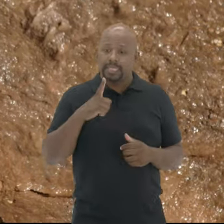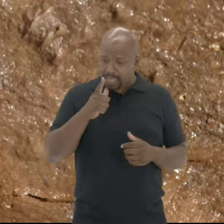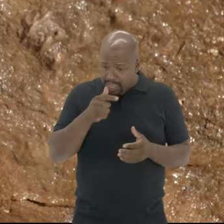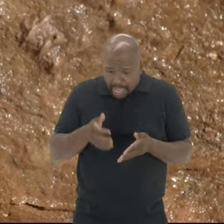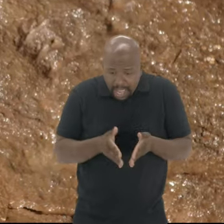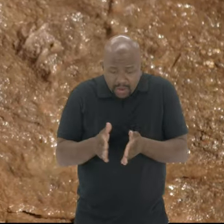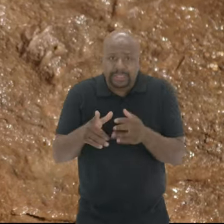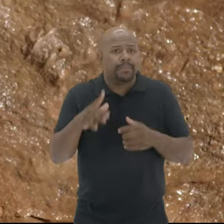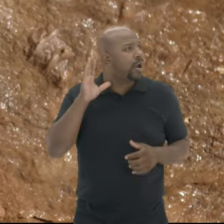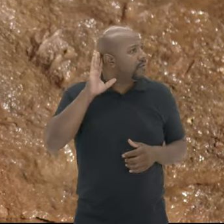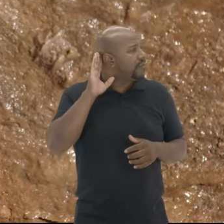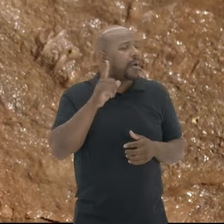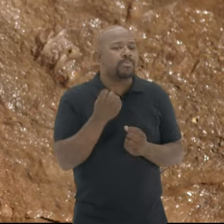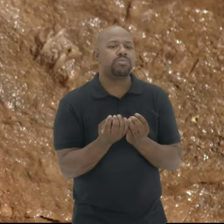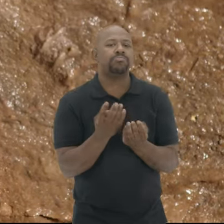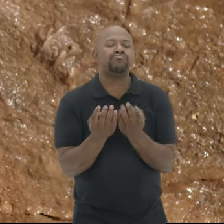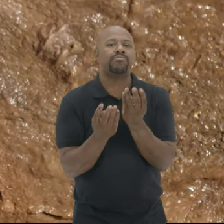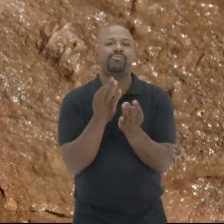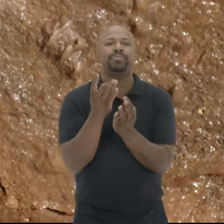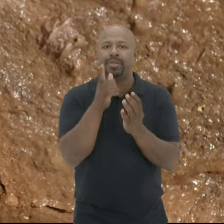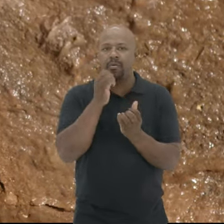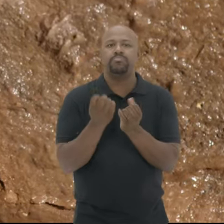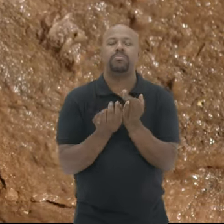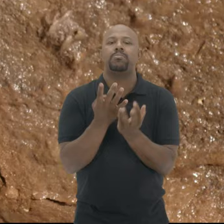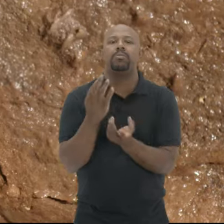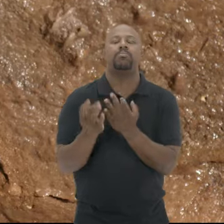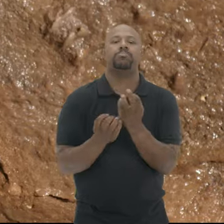limpa Exato Tem um canal aqui, ó Dá pra ouvir o barulho Da borbulha da água